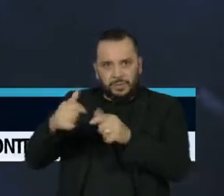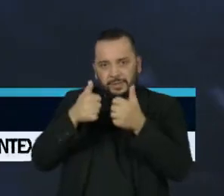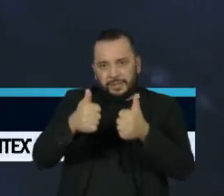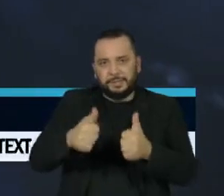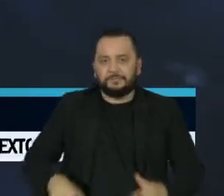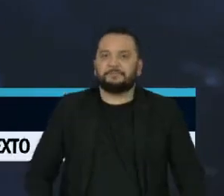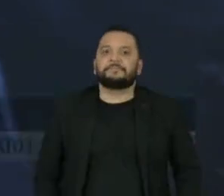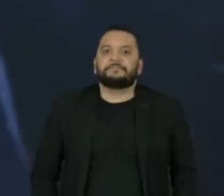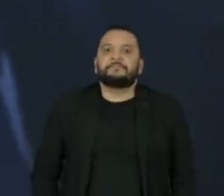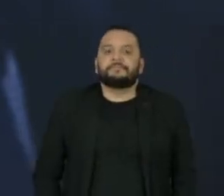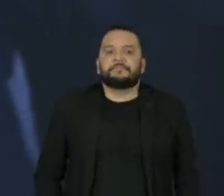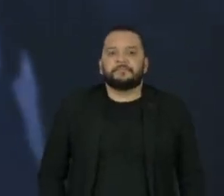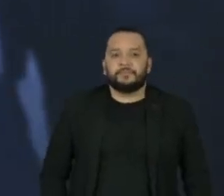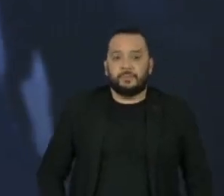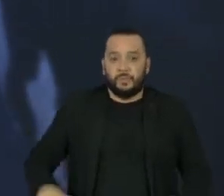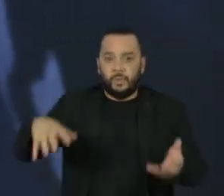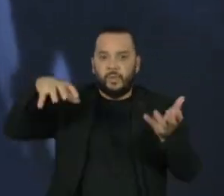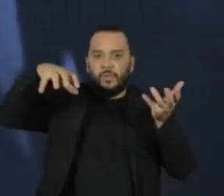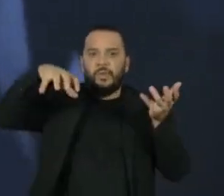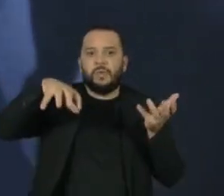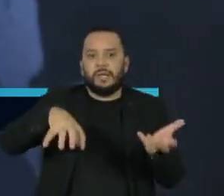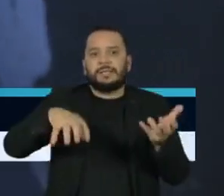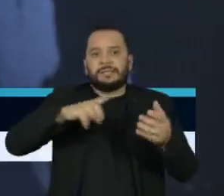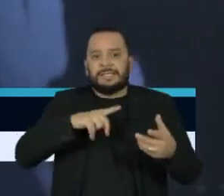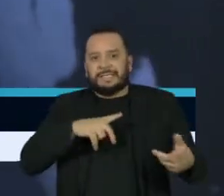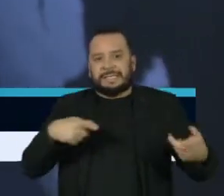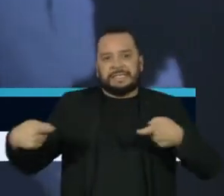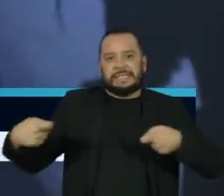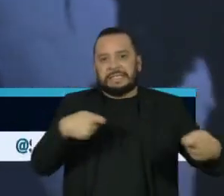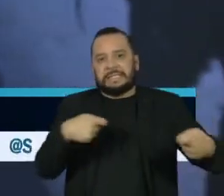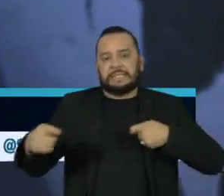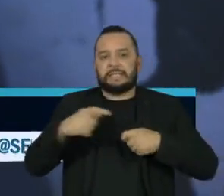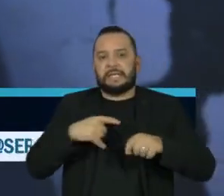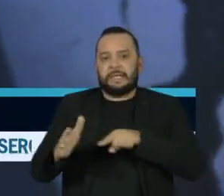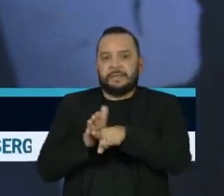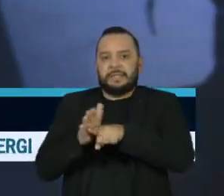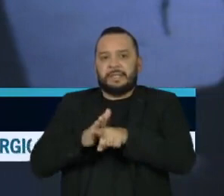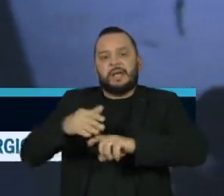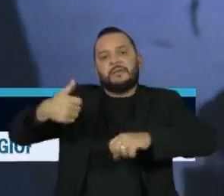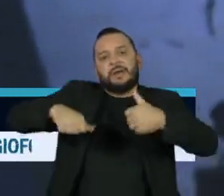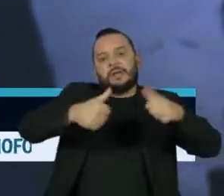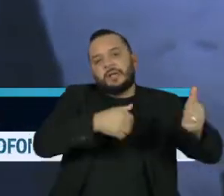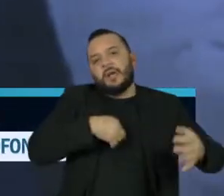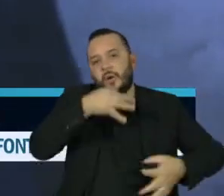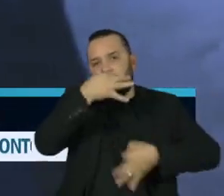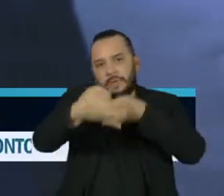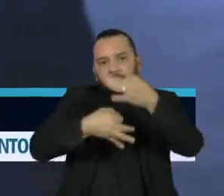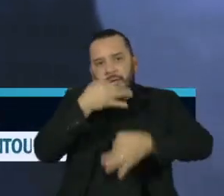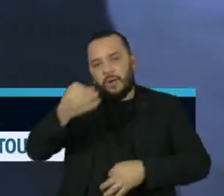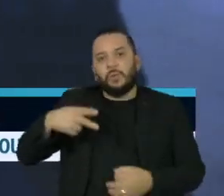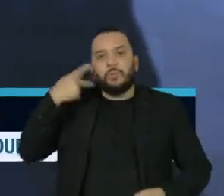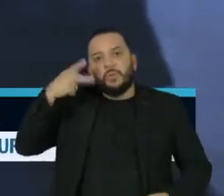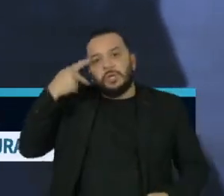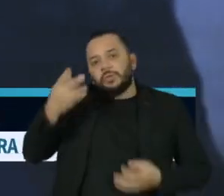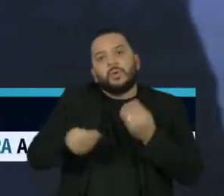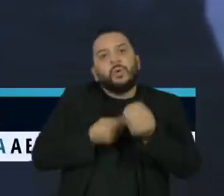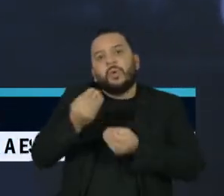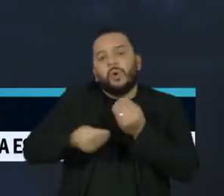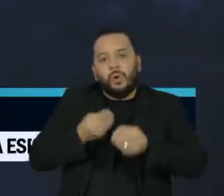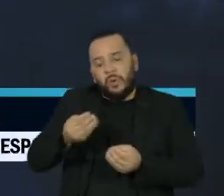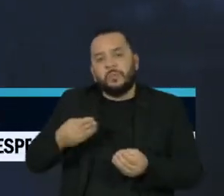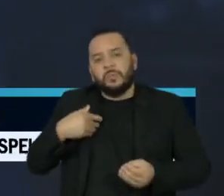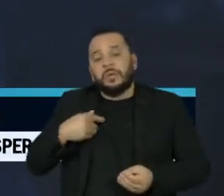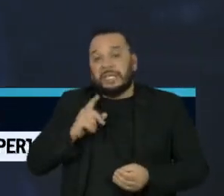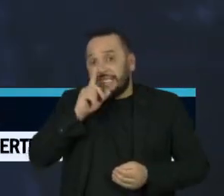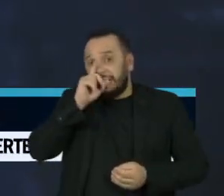O Congresso Nacional está sob tensão, é que mostra uma pesquisa que avalia a opinião dos parlamentares sobre o risco do presidente